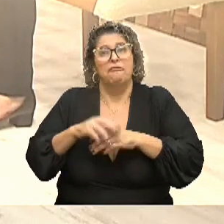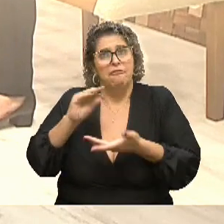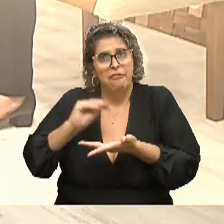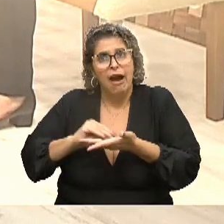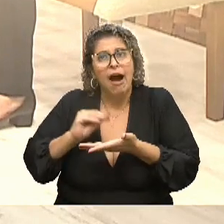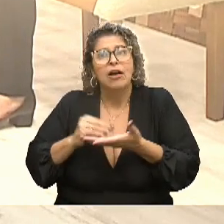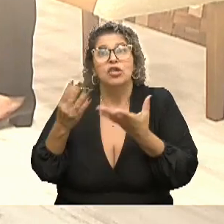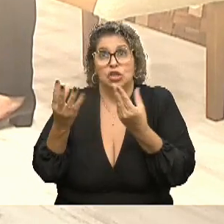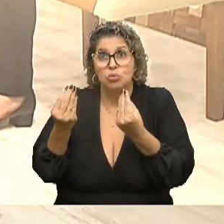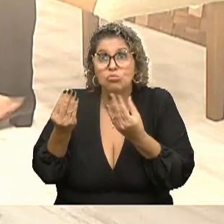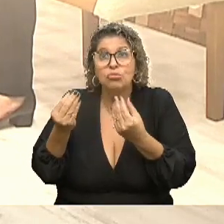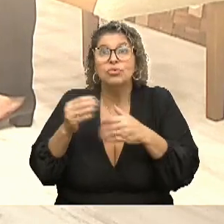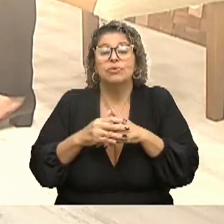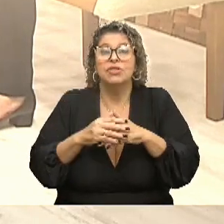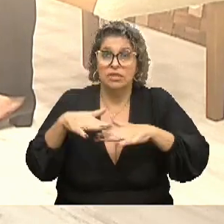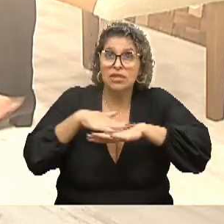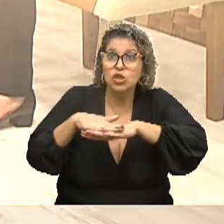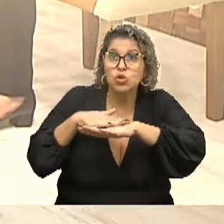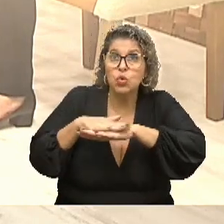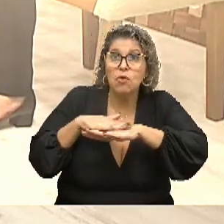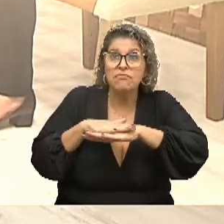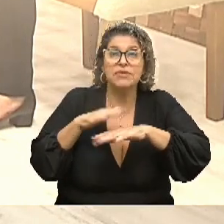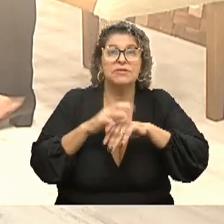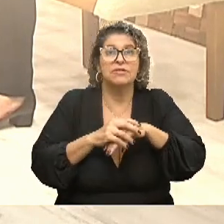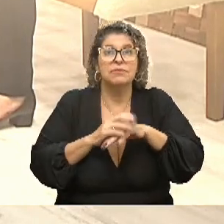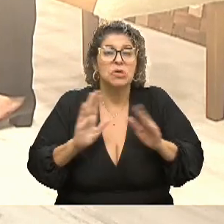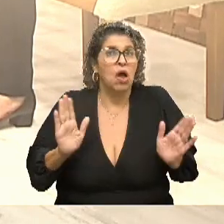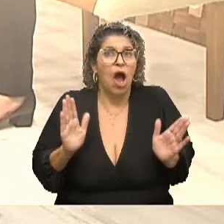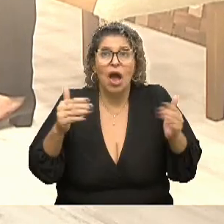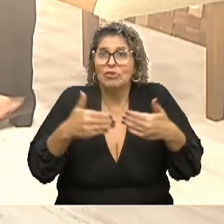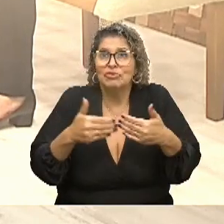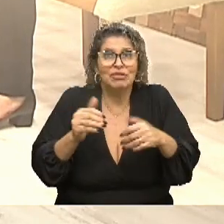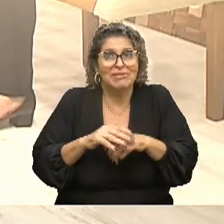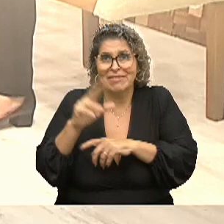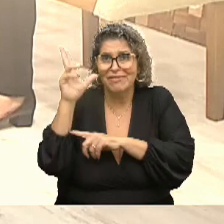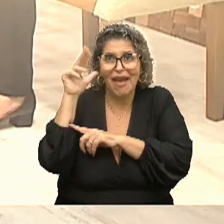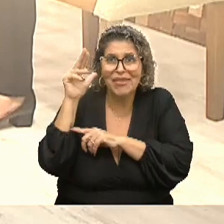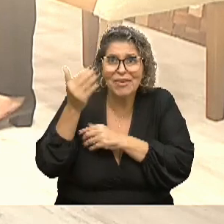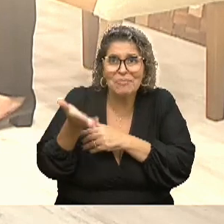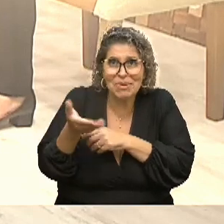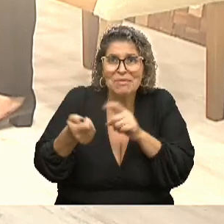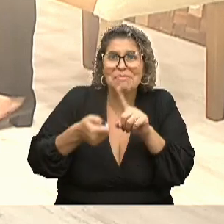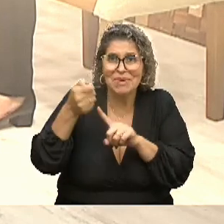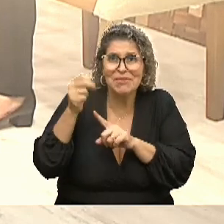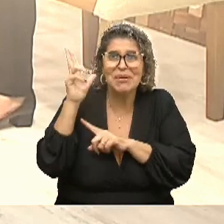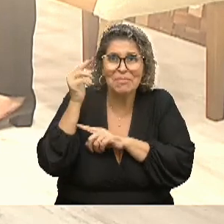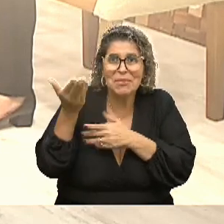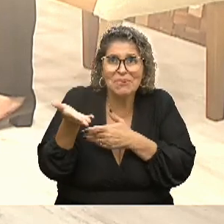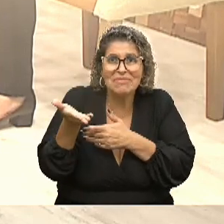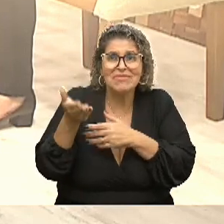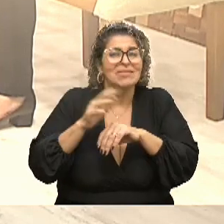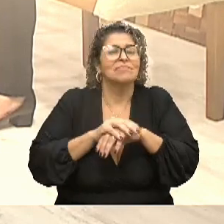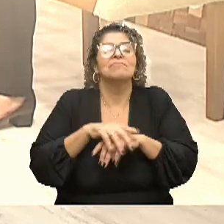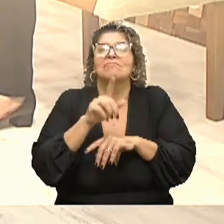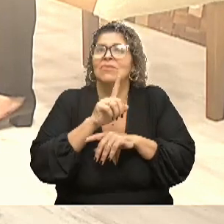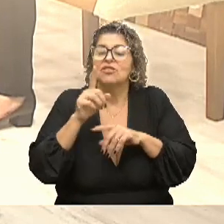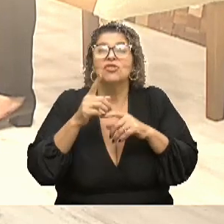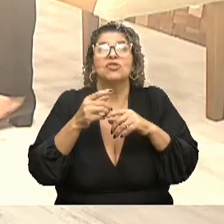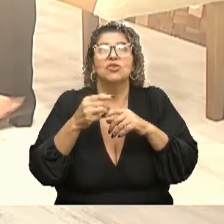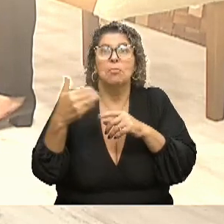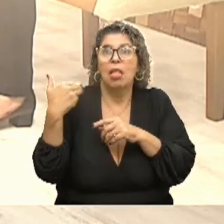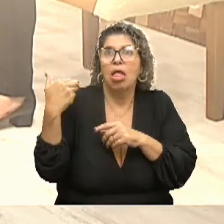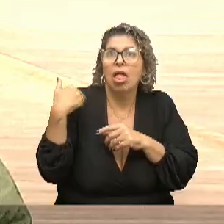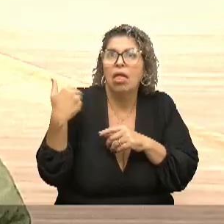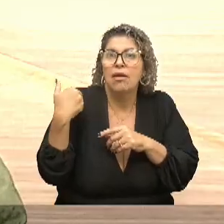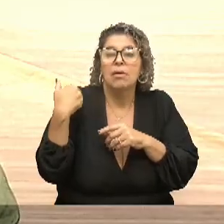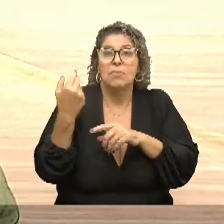o seguinte, foi até algo que a gente conversou, que o autismo não é só em abril, né, Ana? E a gente é muito procurado em abril,